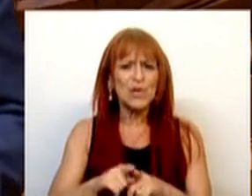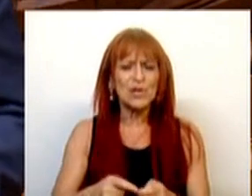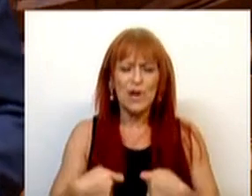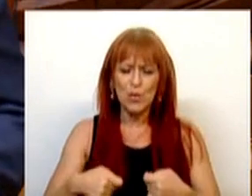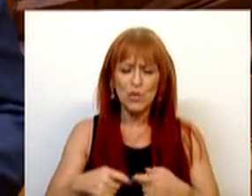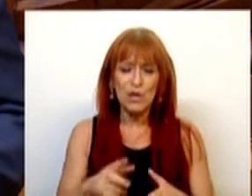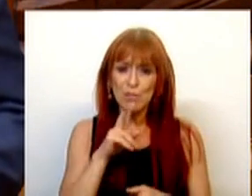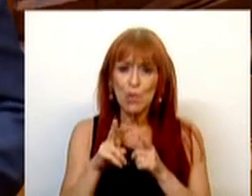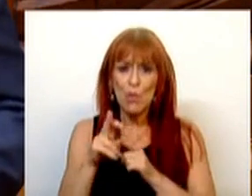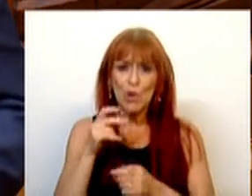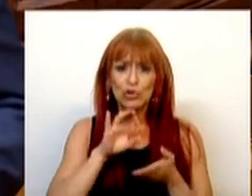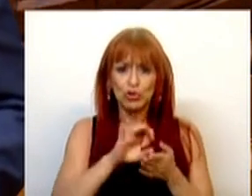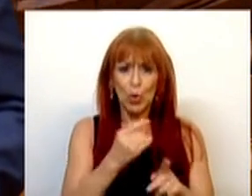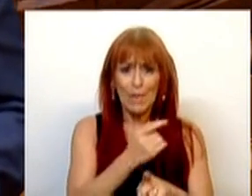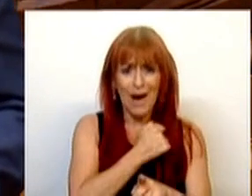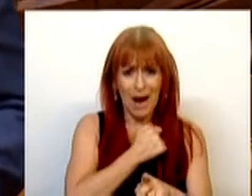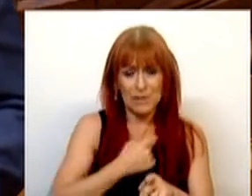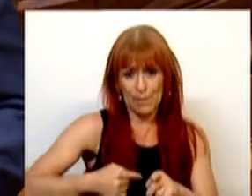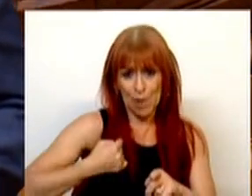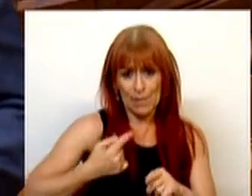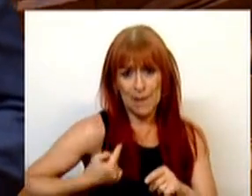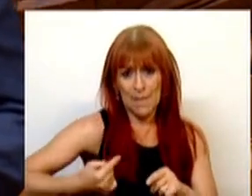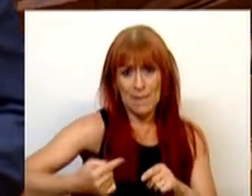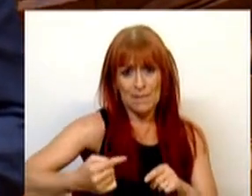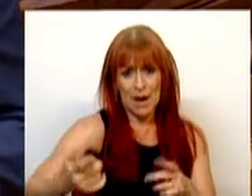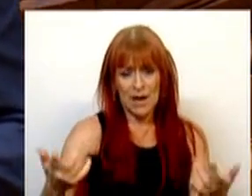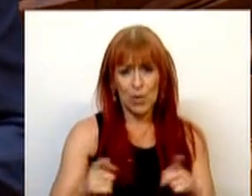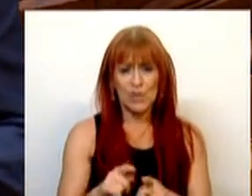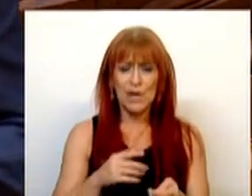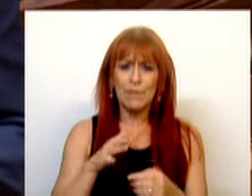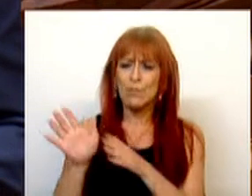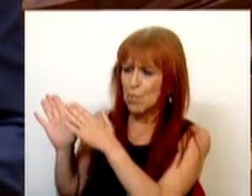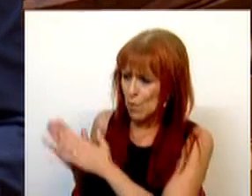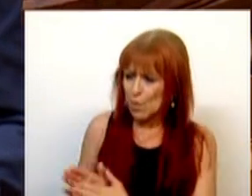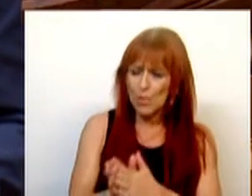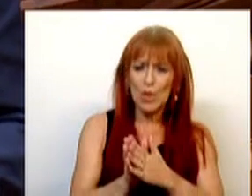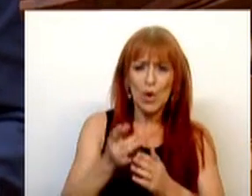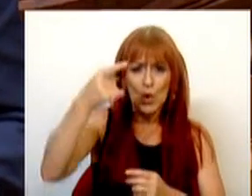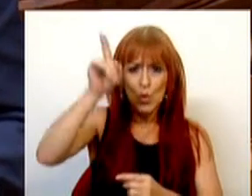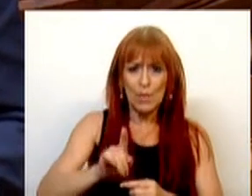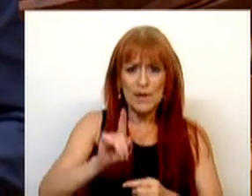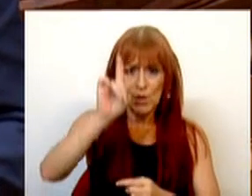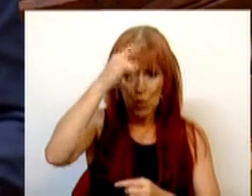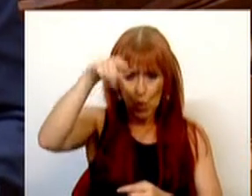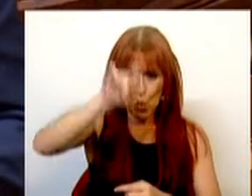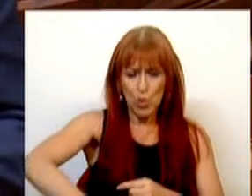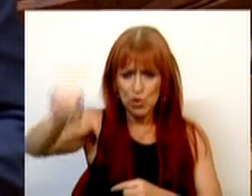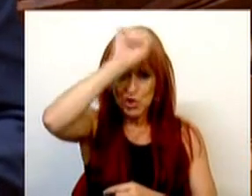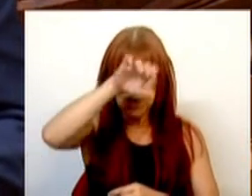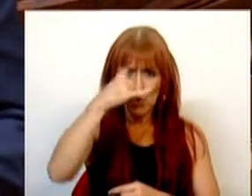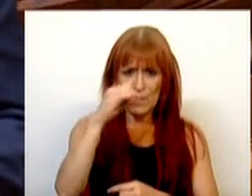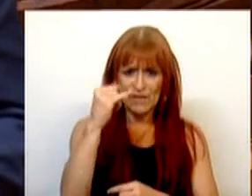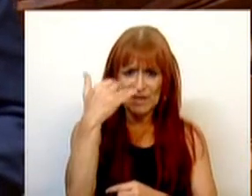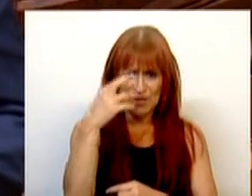encargos com juros de crédito à habitação própria permanente, com efeitos retroativos a 1 de janeiro de 2023,